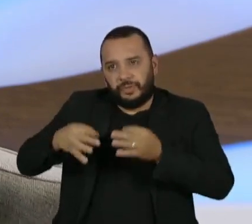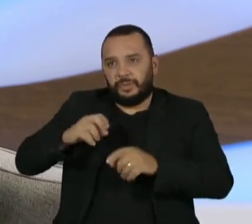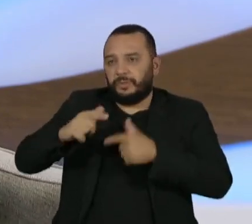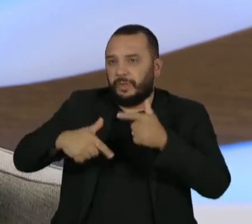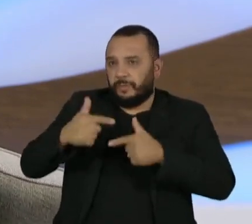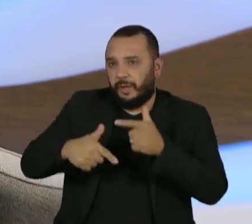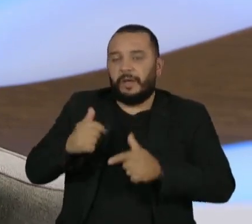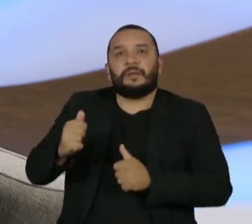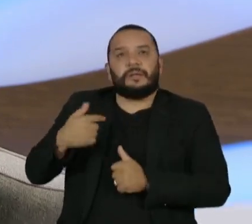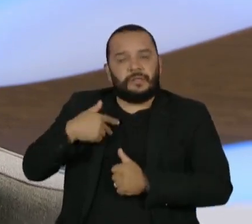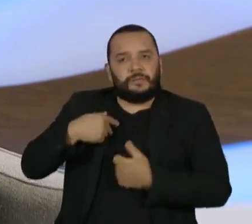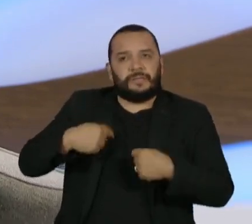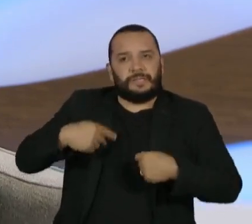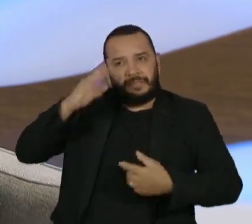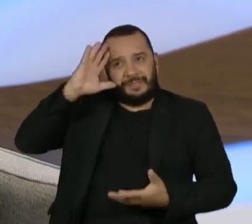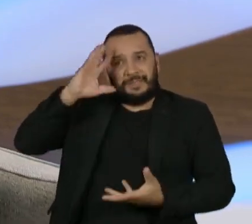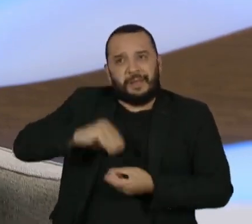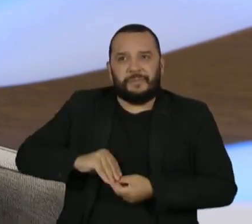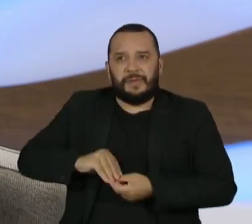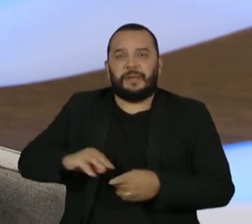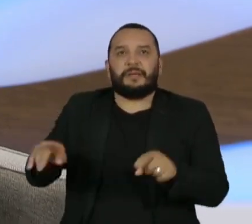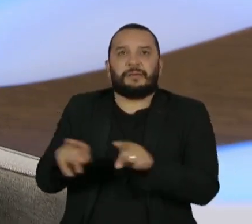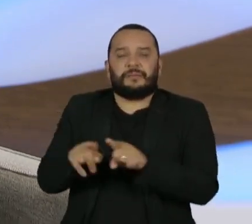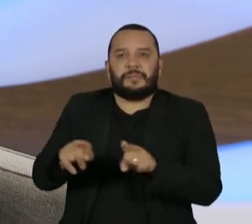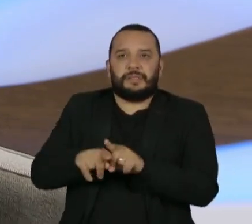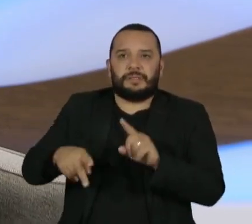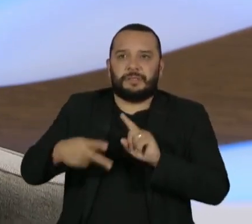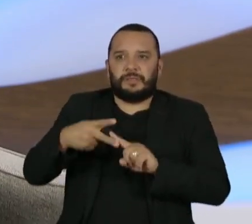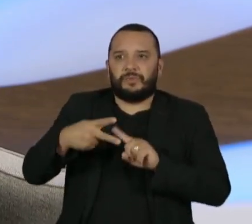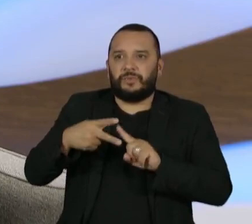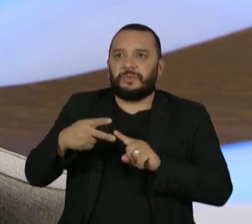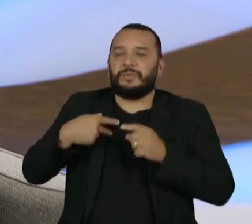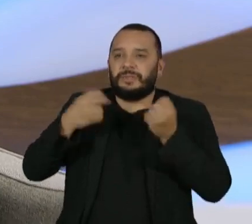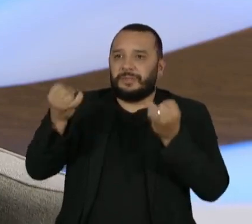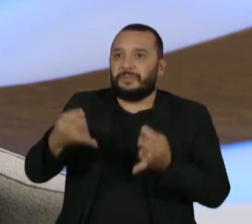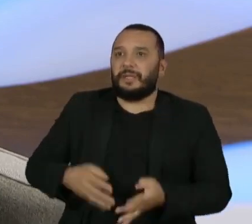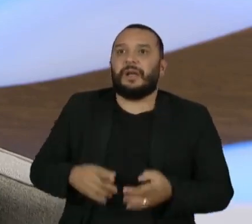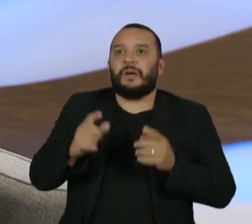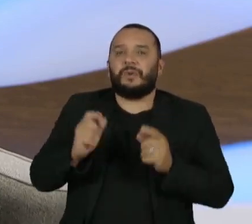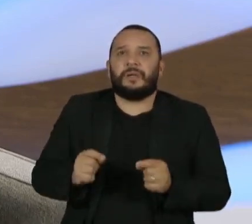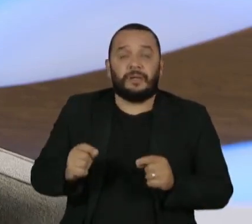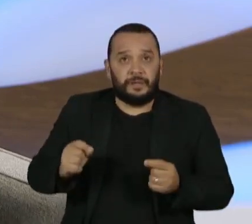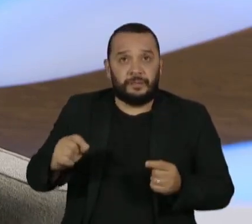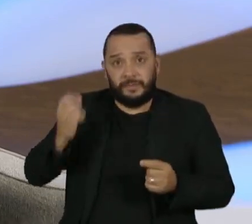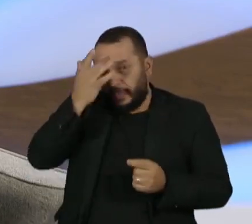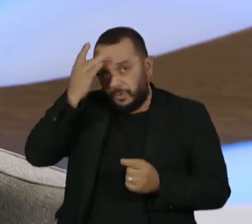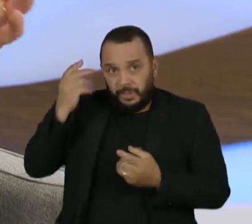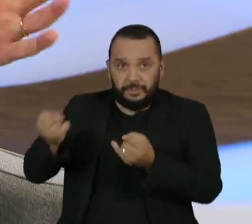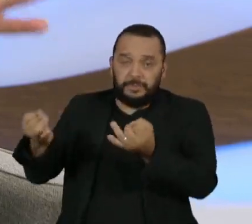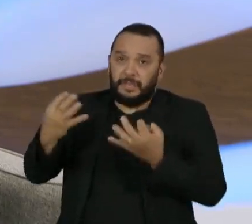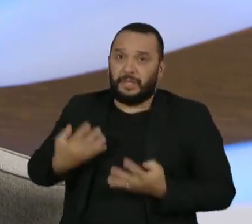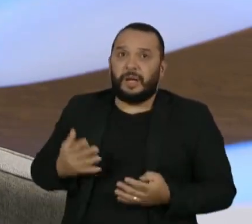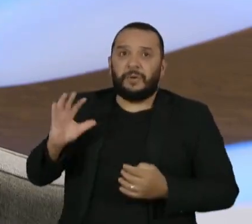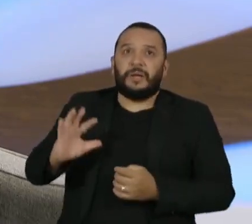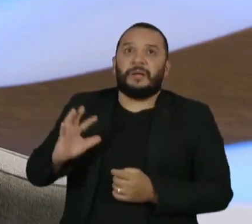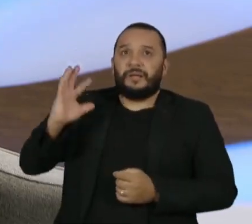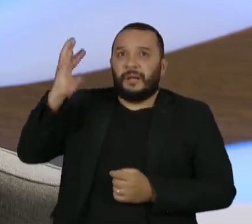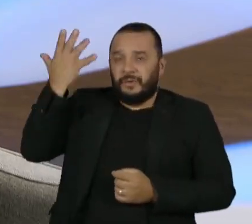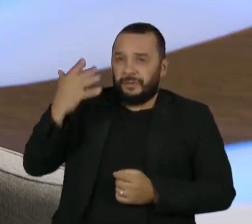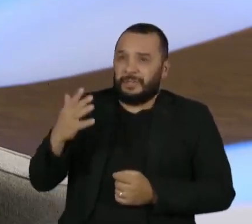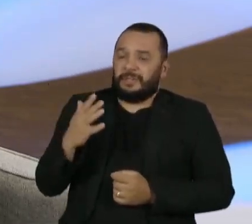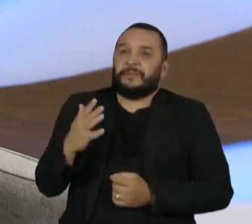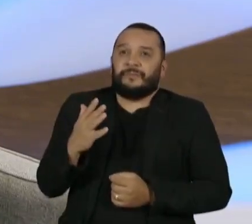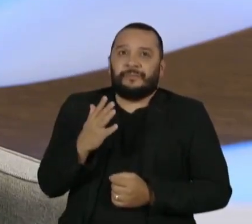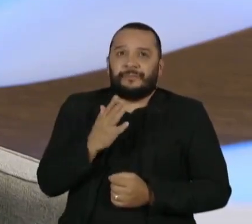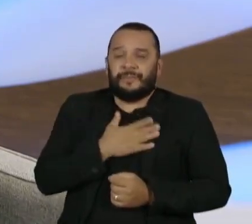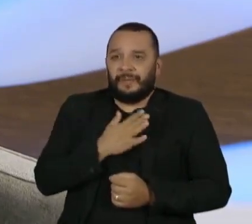eu tenho que saber disso. Depois, explicabilidade. Alguém tem que me explicar o que está acontecendo com a minha performance